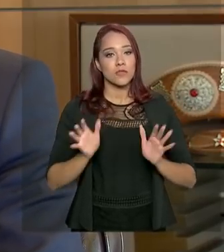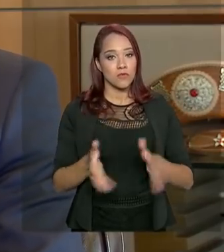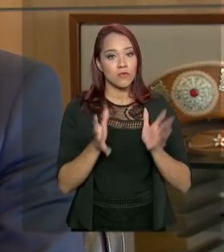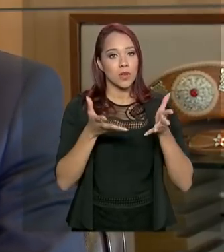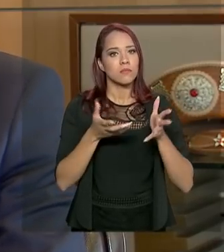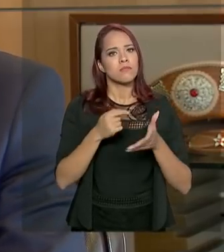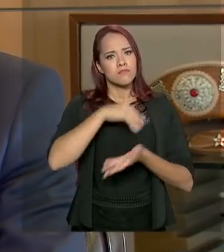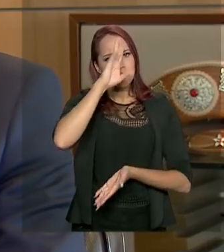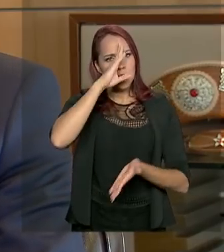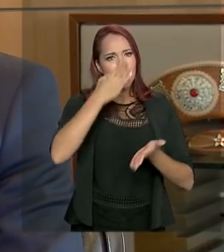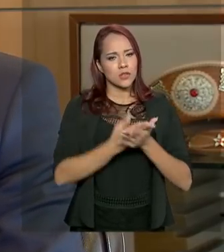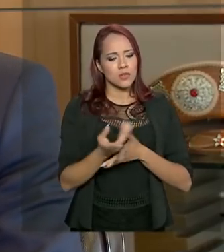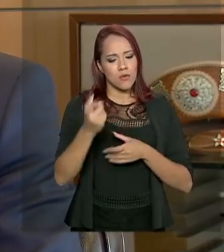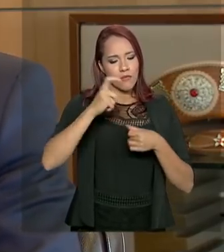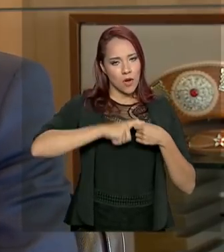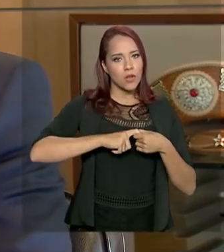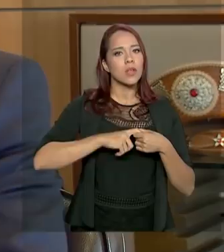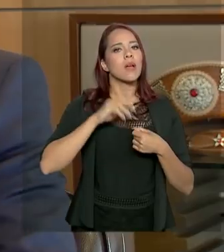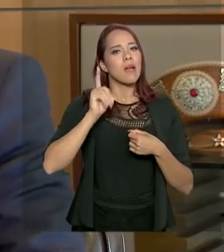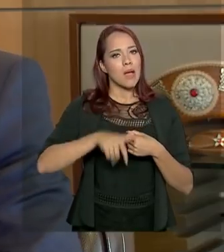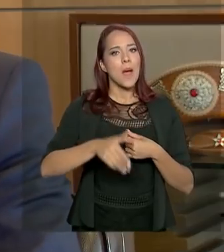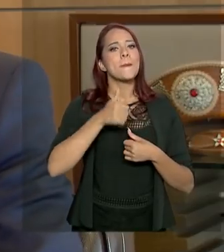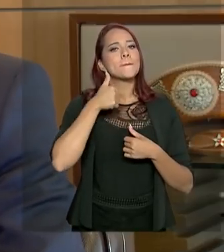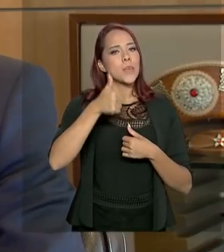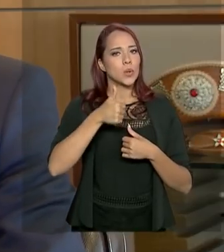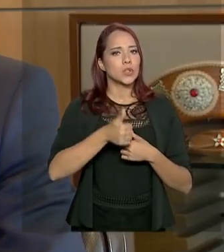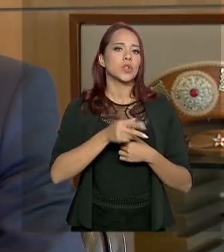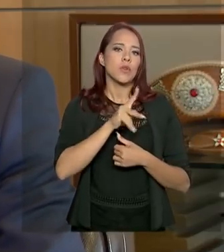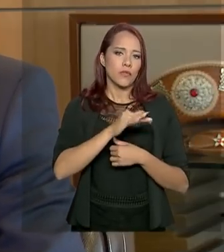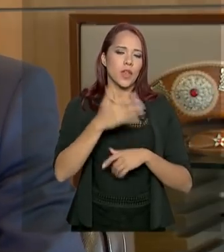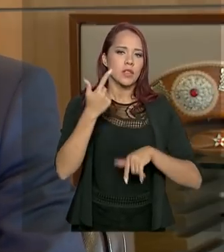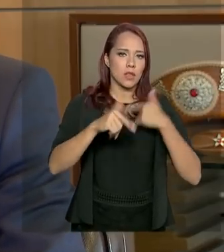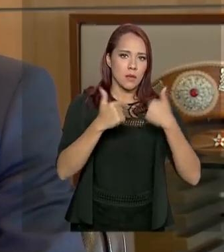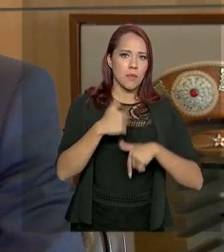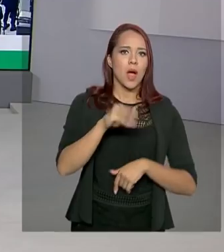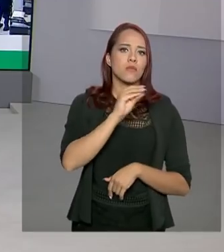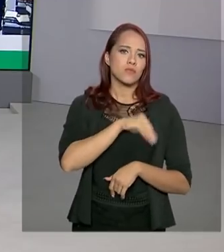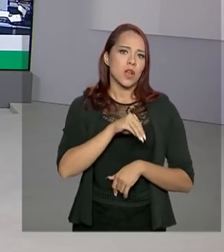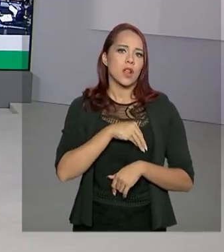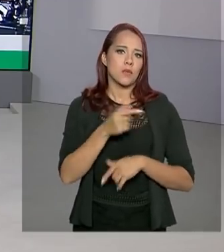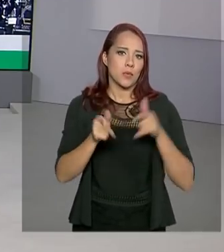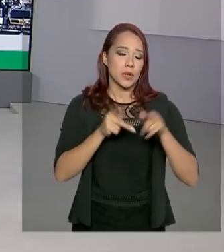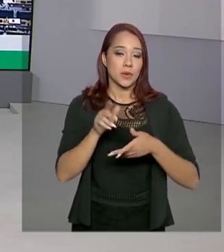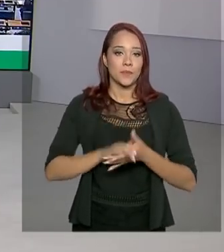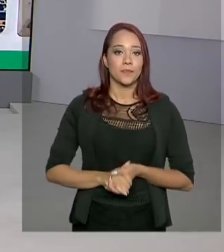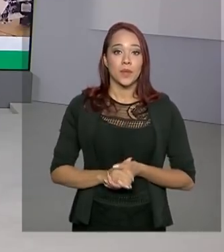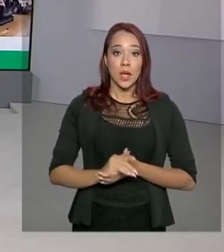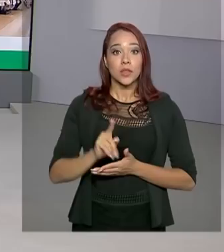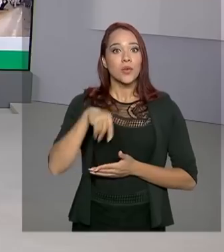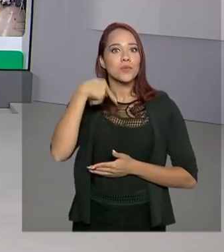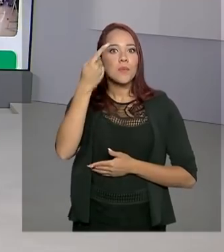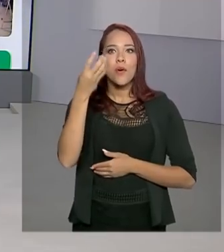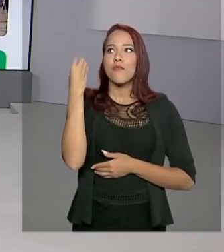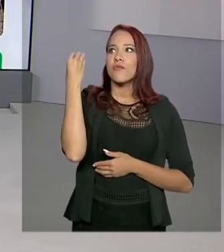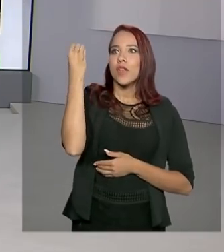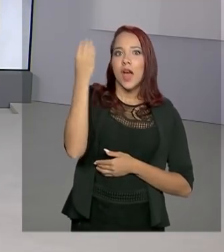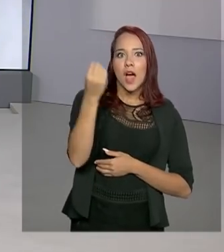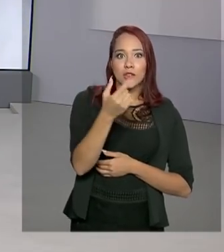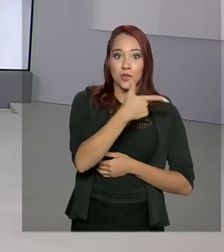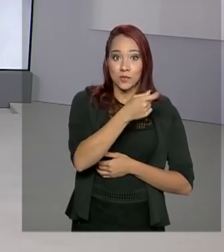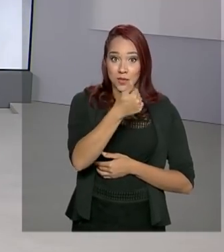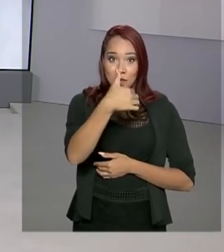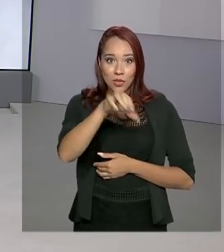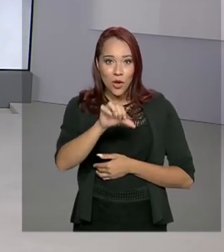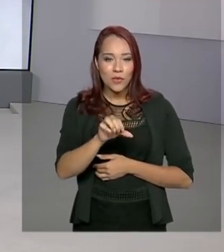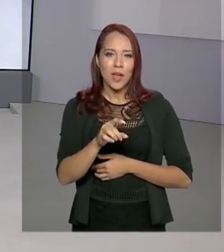acreditamos, o retorno, sem dúvida nenhuma, vem através de emprego e renda para a população. Depois dessa viagem por 2019,